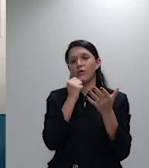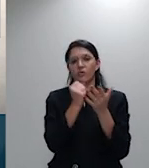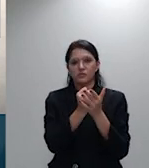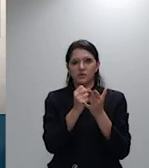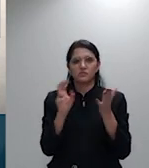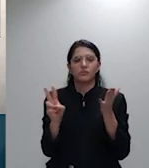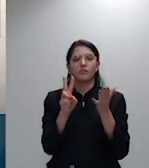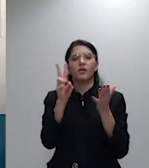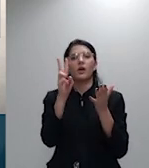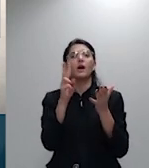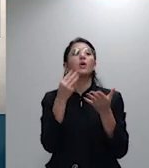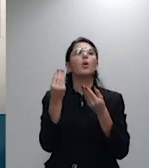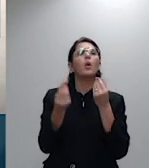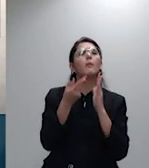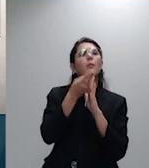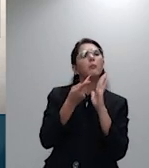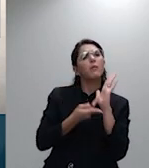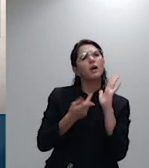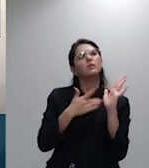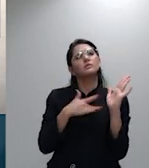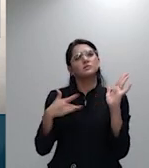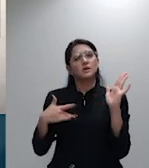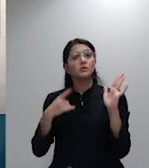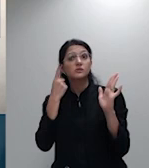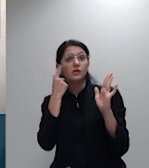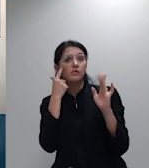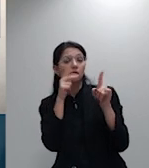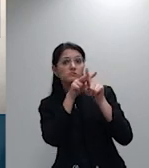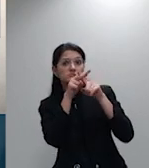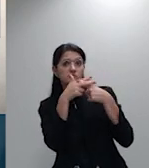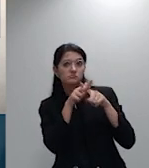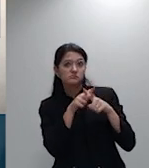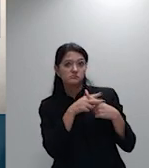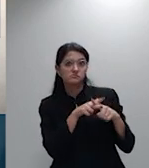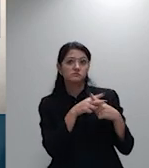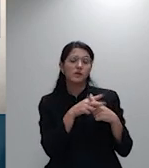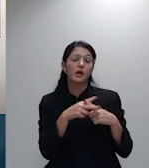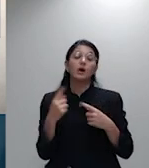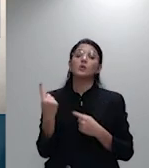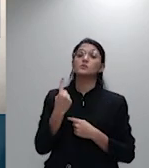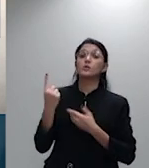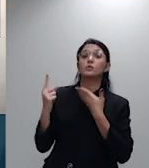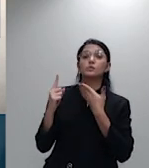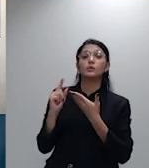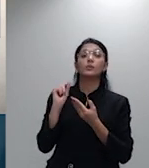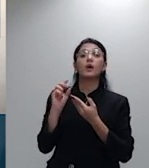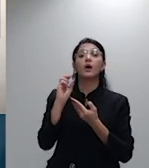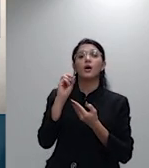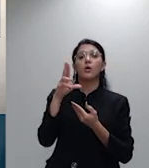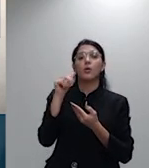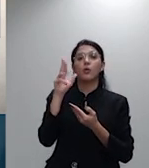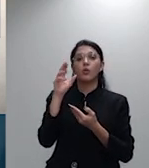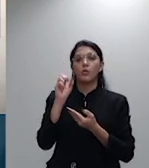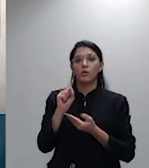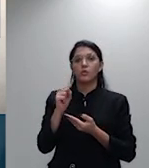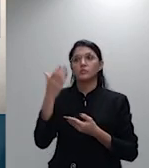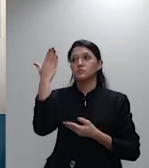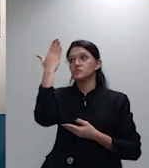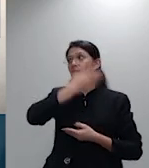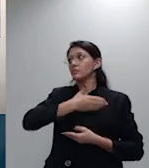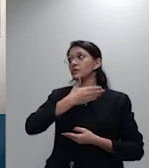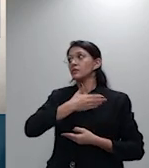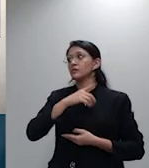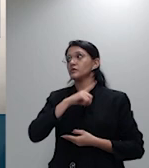reajuste por faixa etária e o segundo ponto o ônus da prova da base atuarial do reajuste